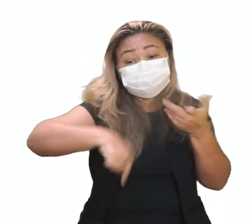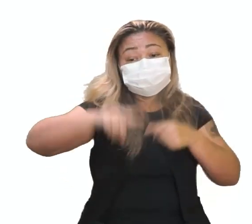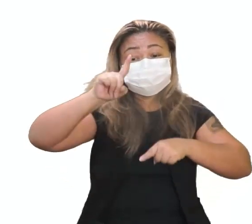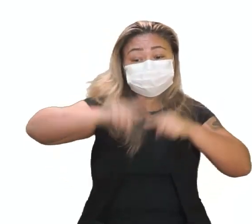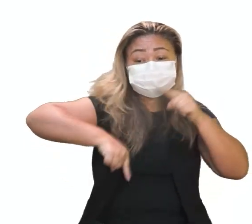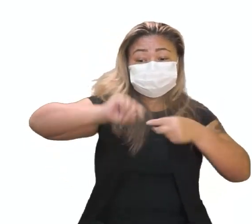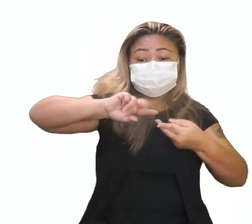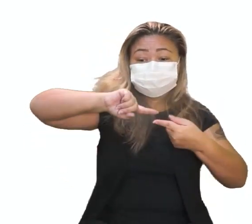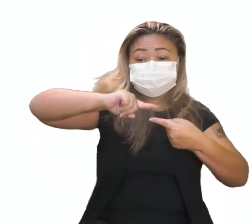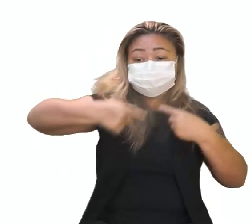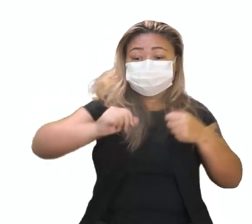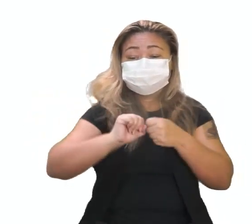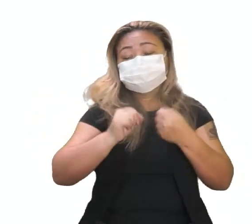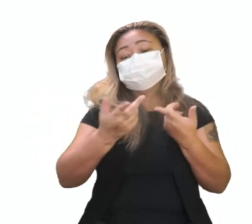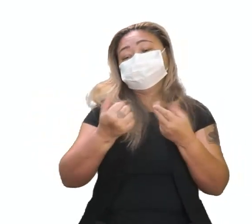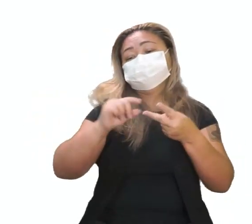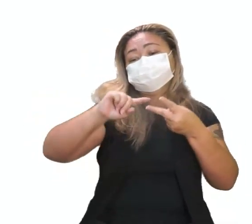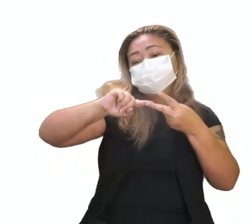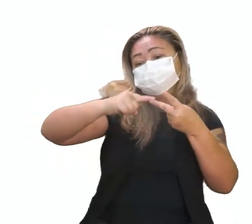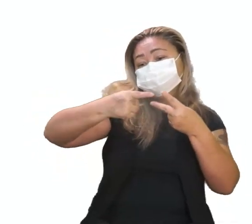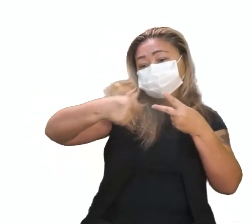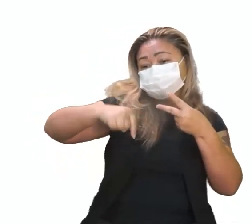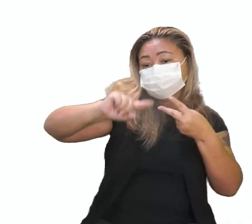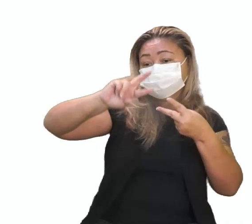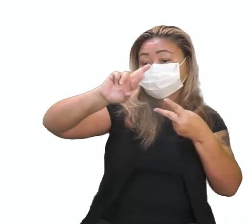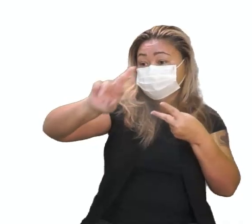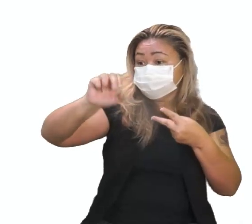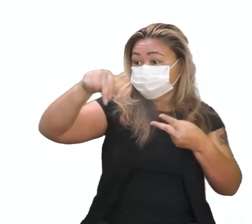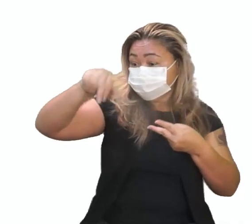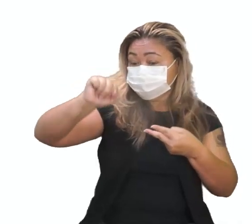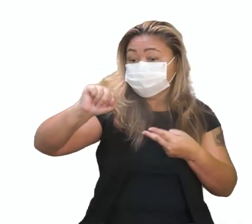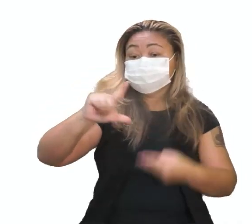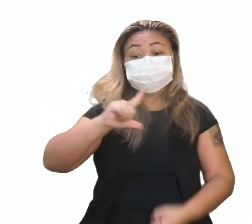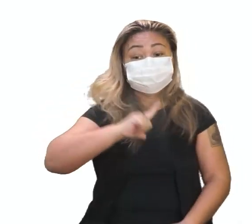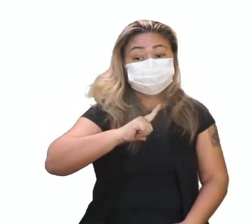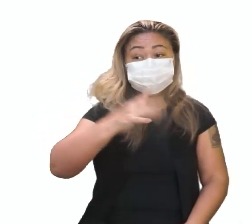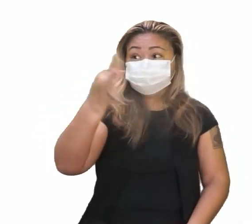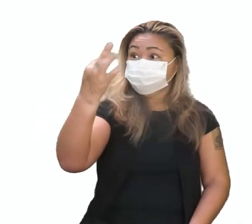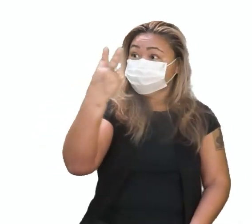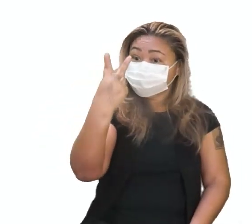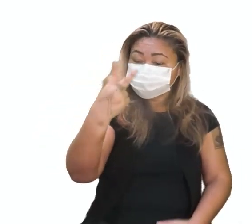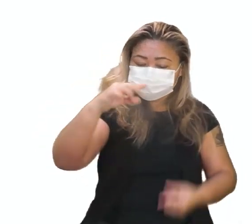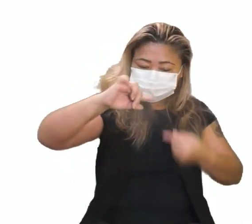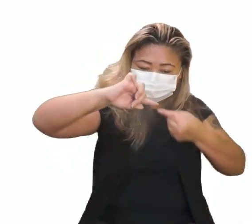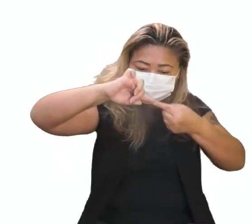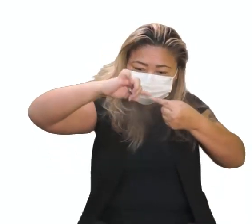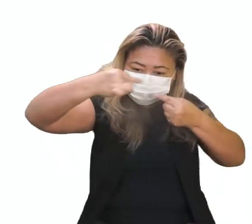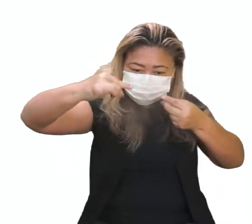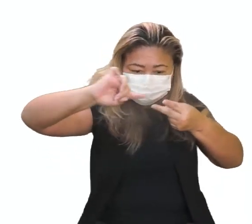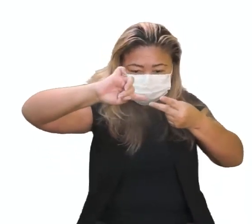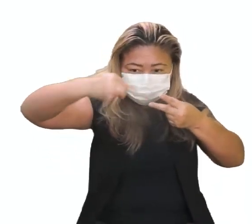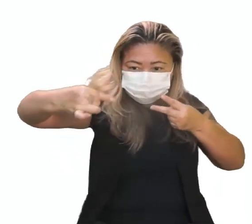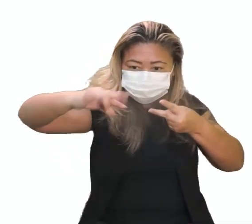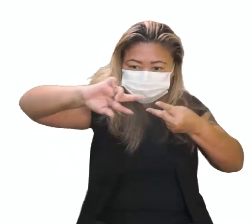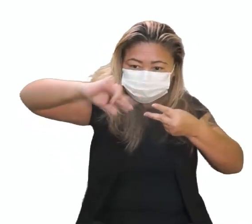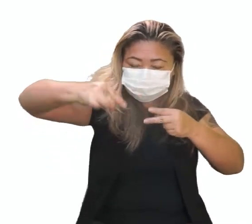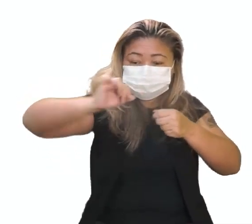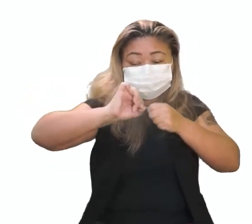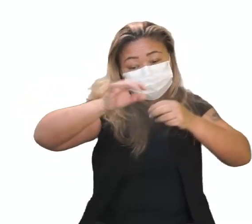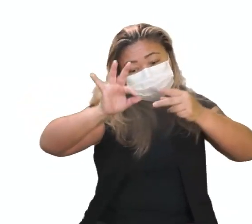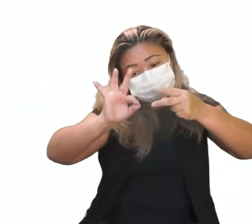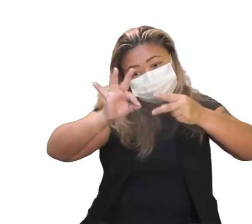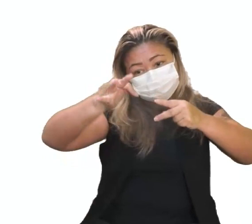o material genético, o ácido desóxido ribonucleico, ele tem duas fitas. E essas fitas, devido à